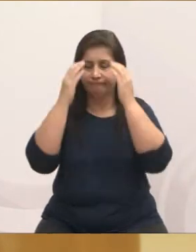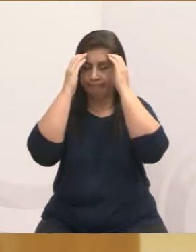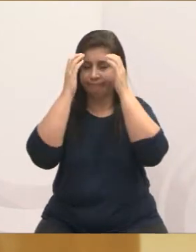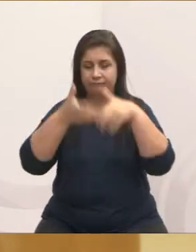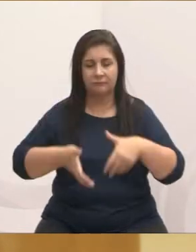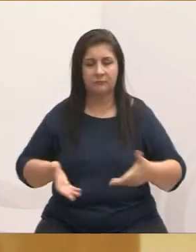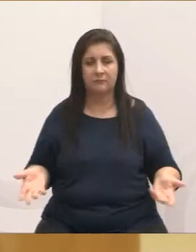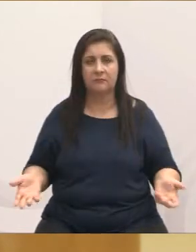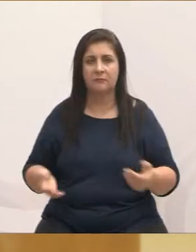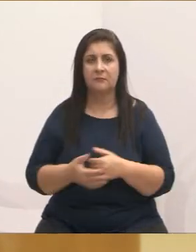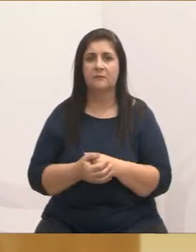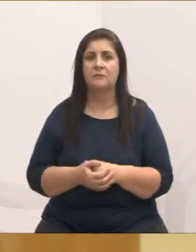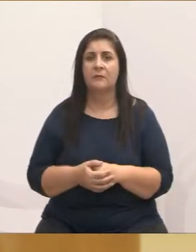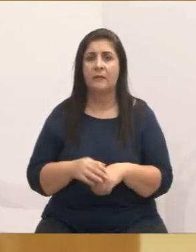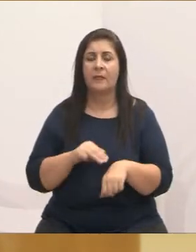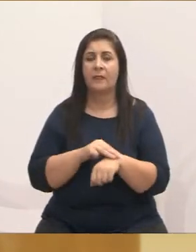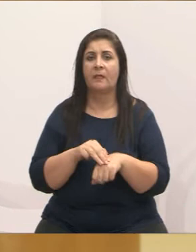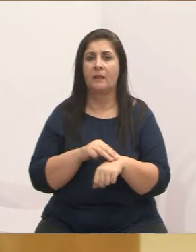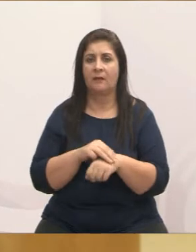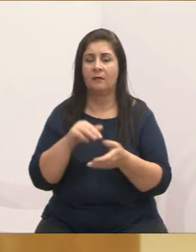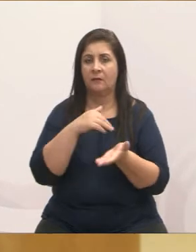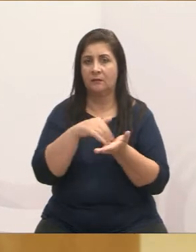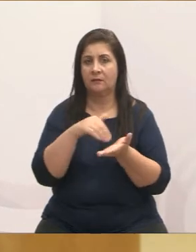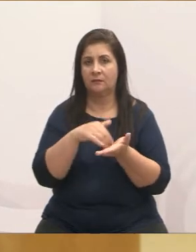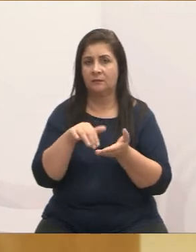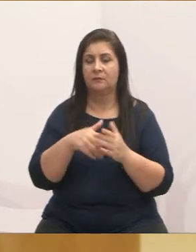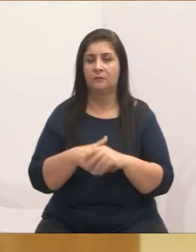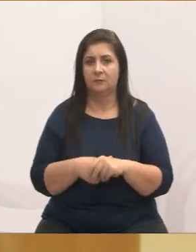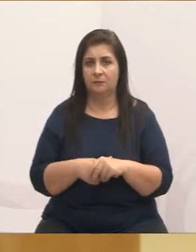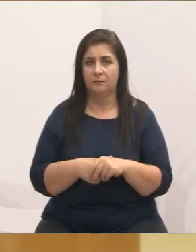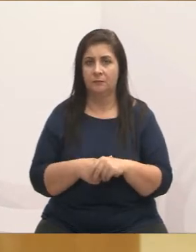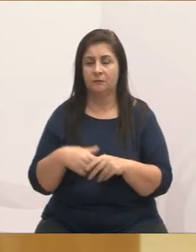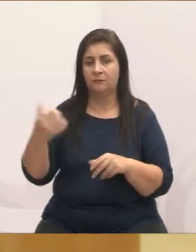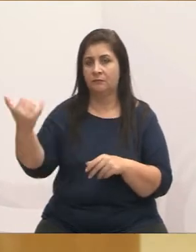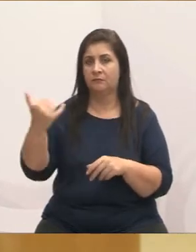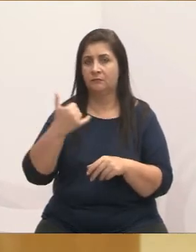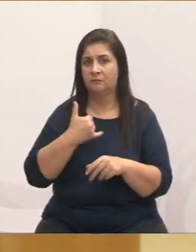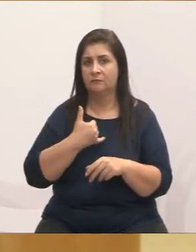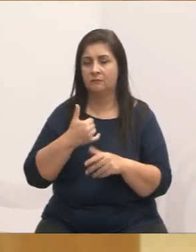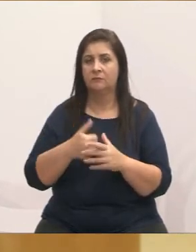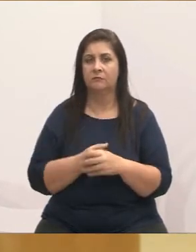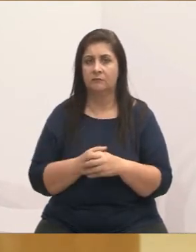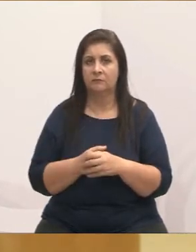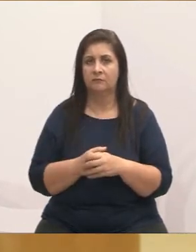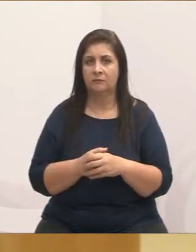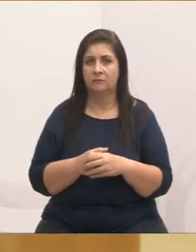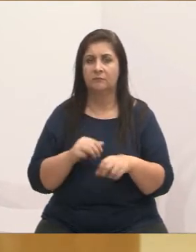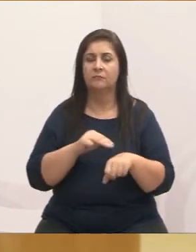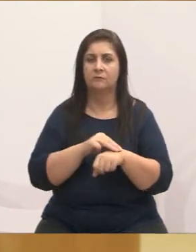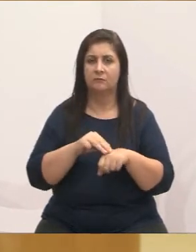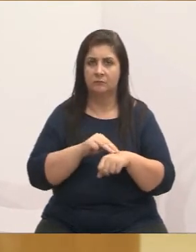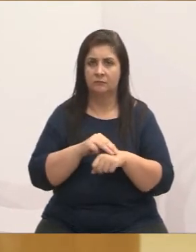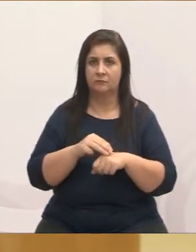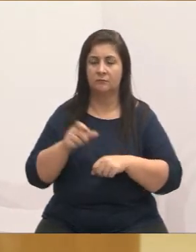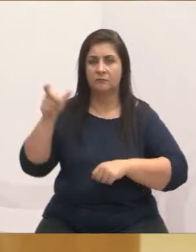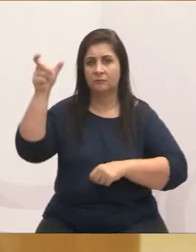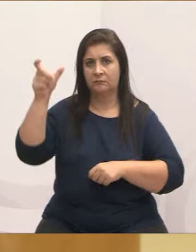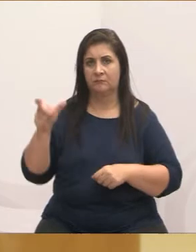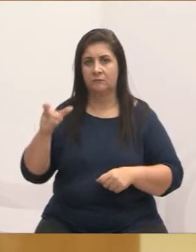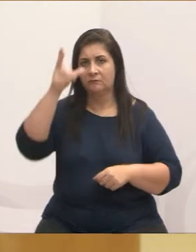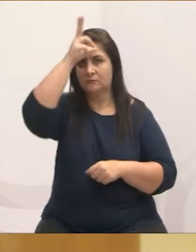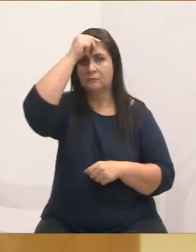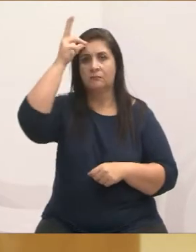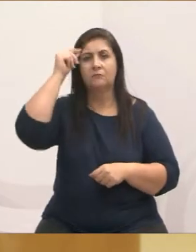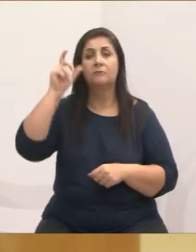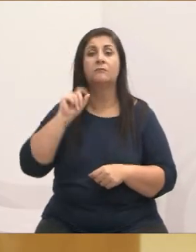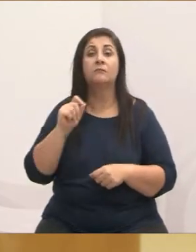Então, eu conversei com a secretária, ela falou para mim que ela vai estar conversando com o prefeito para ver o que pode estar sendo